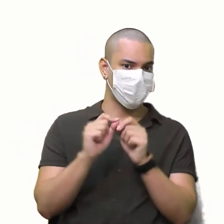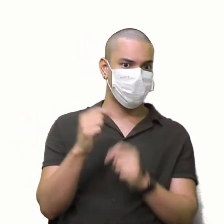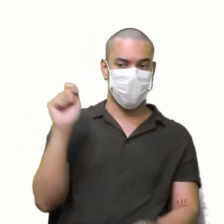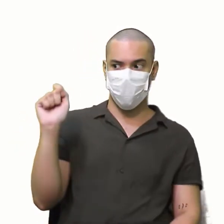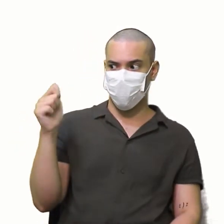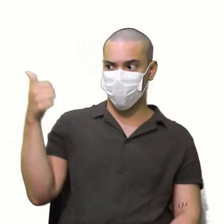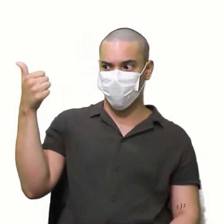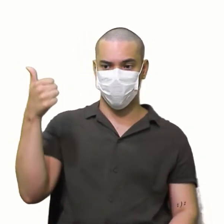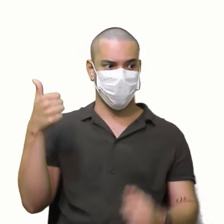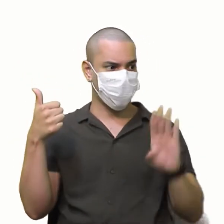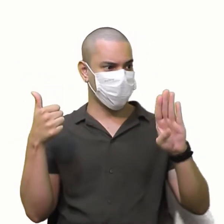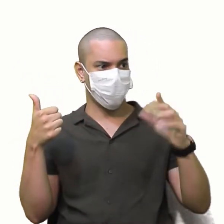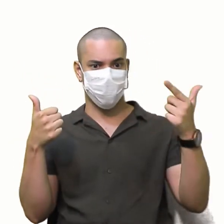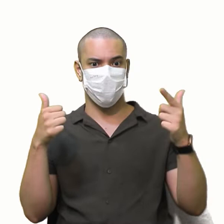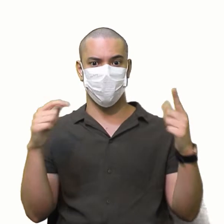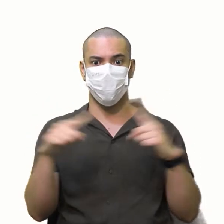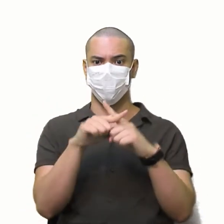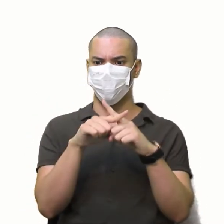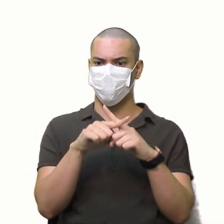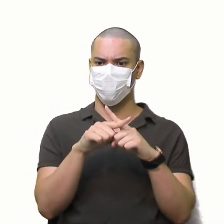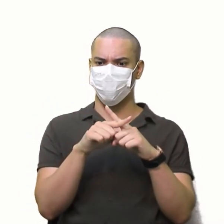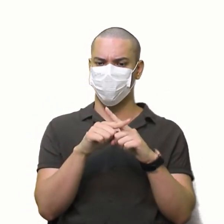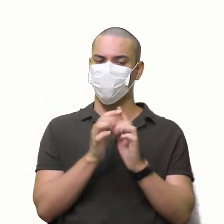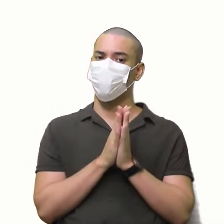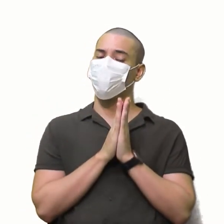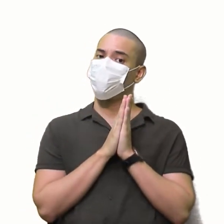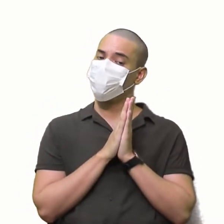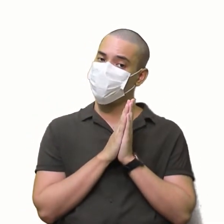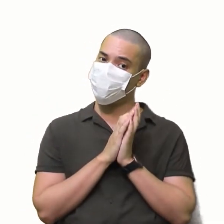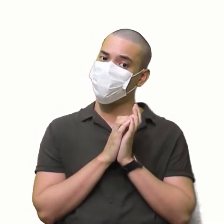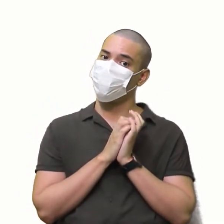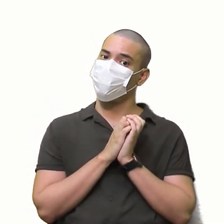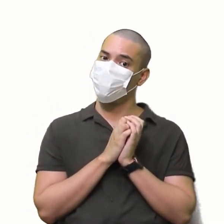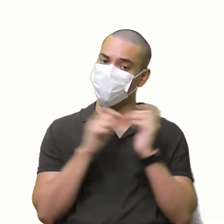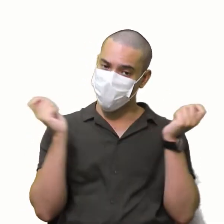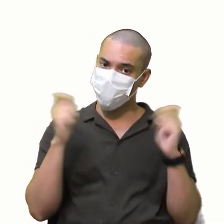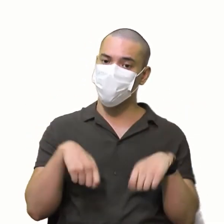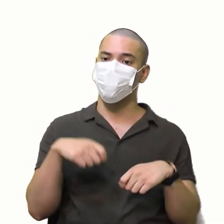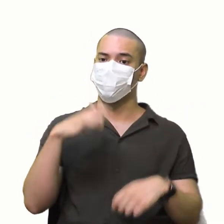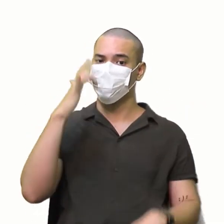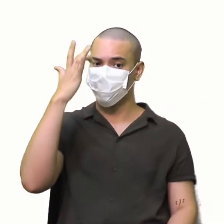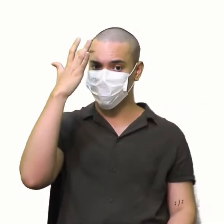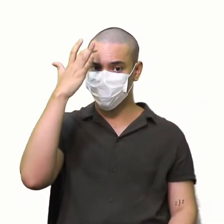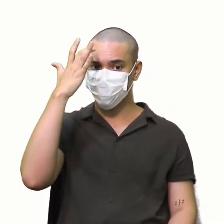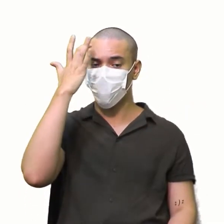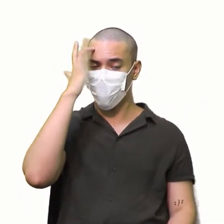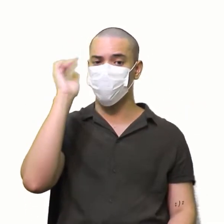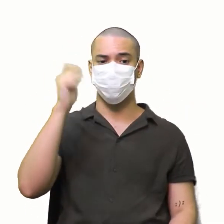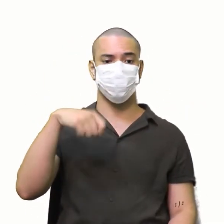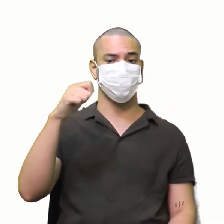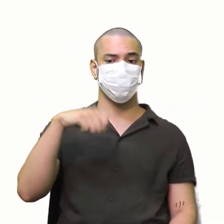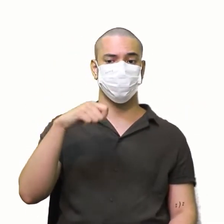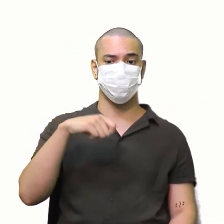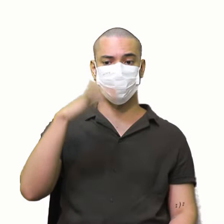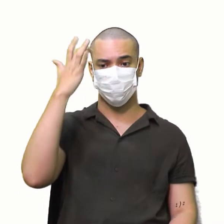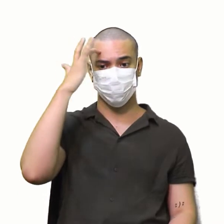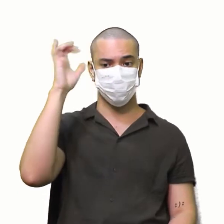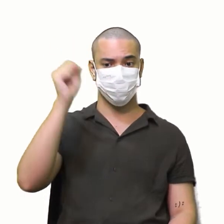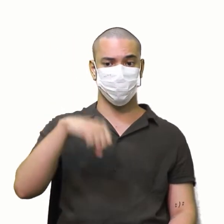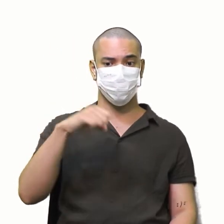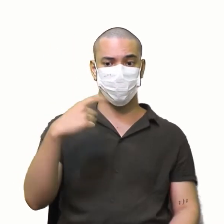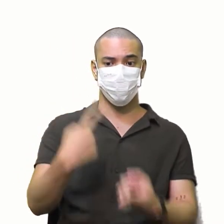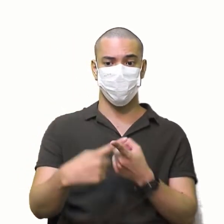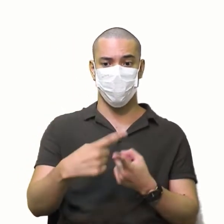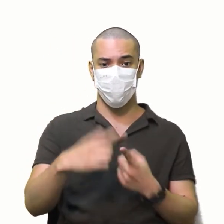determinante de B E multiplica Eu acho que é mais fácil Dá certo? Não sei A gente quer que você teste Nós vamos